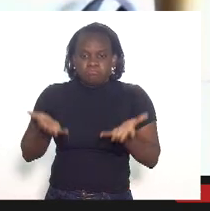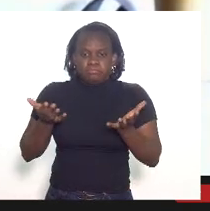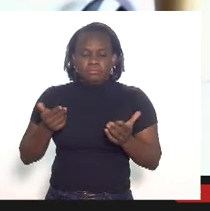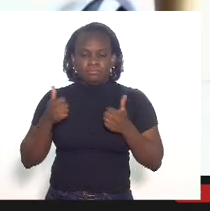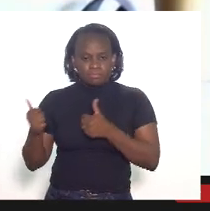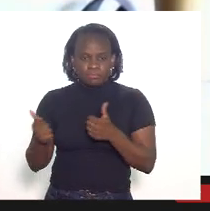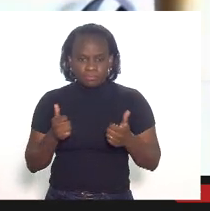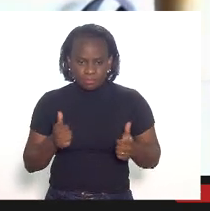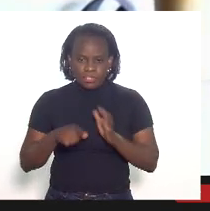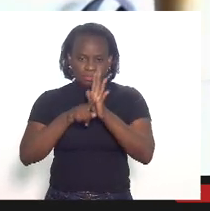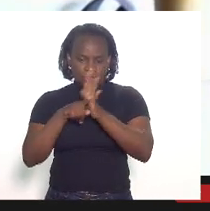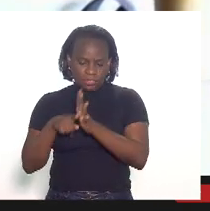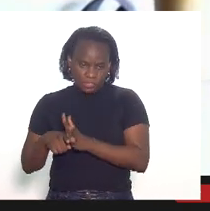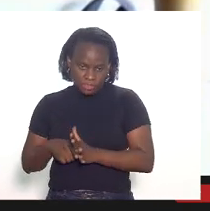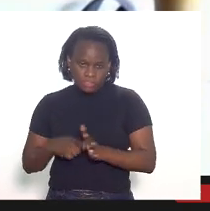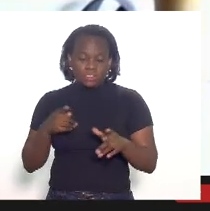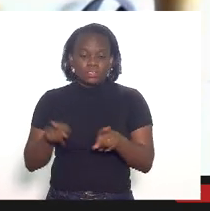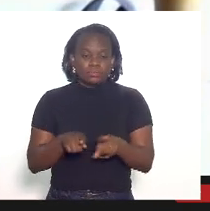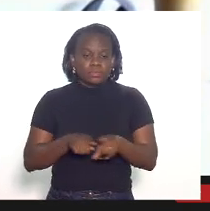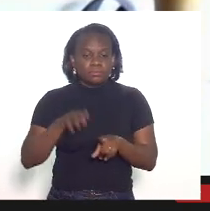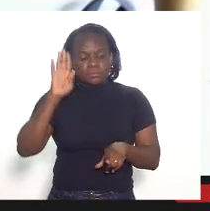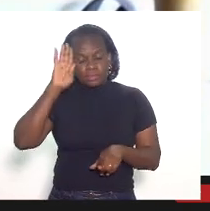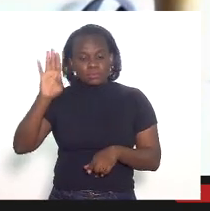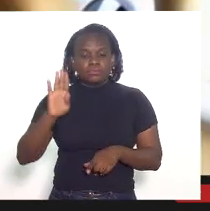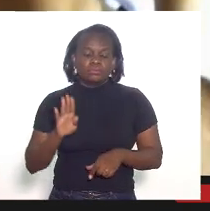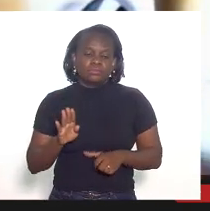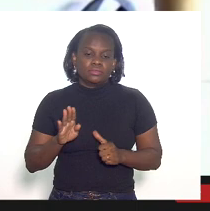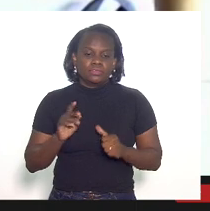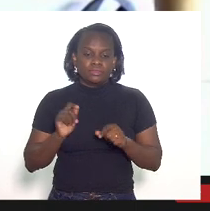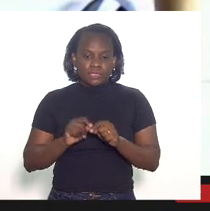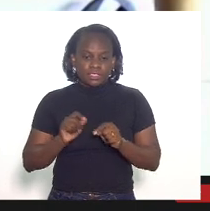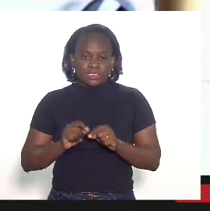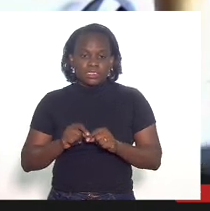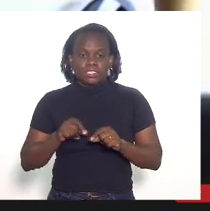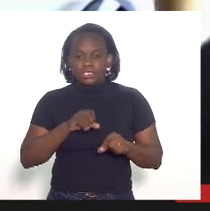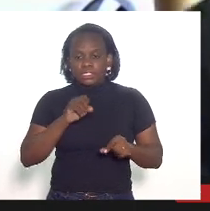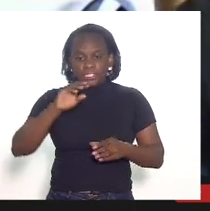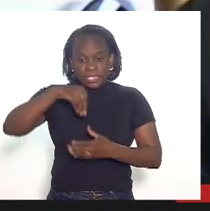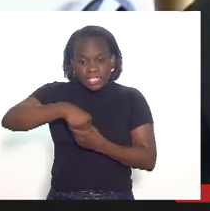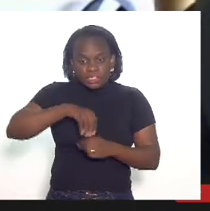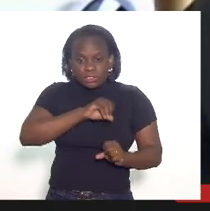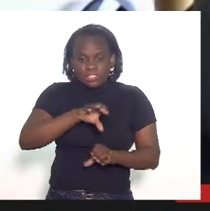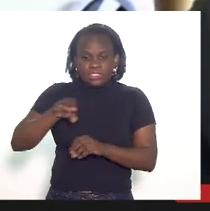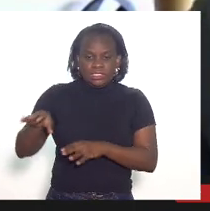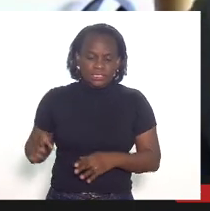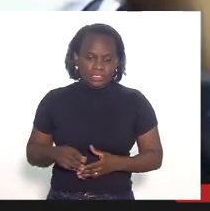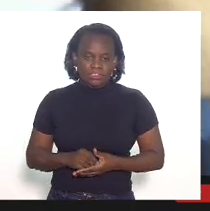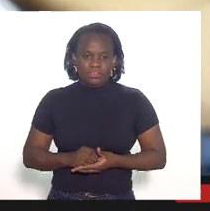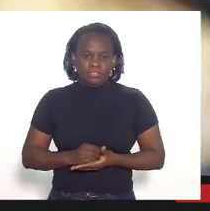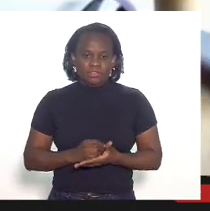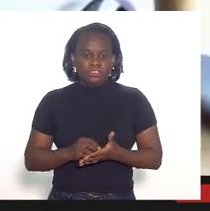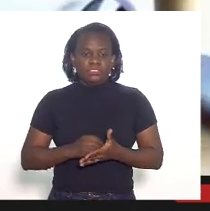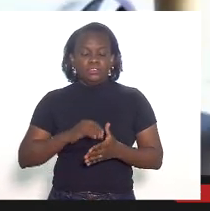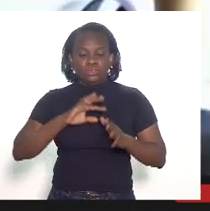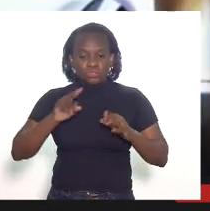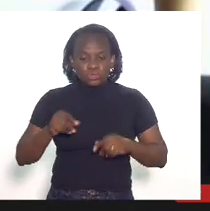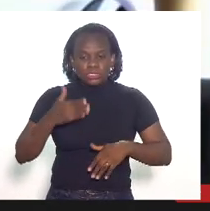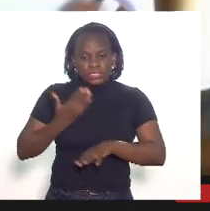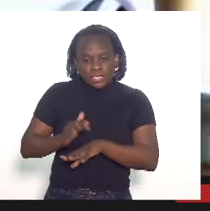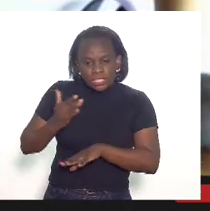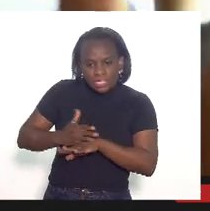da fiscalização e principalmente para fazer escola interna para fazer todo o